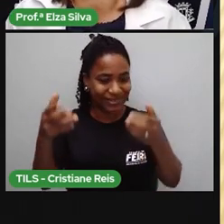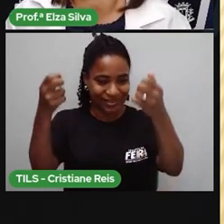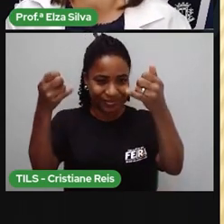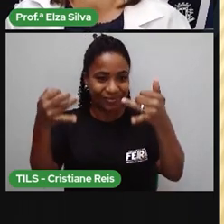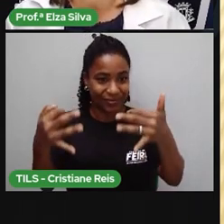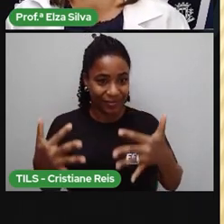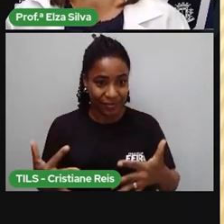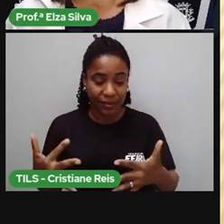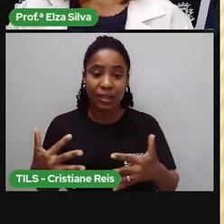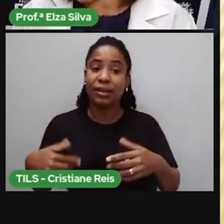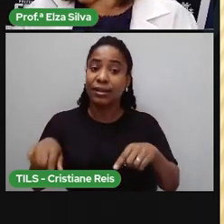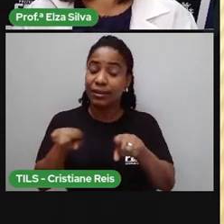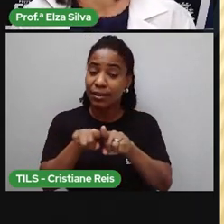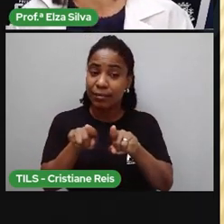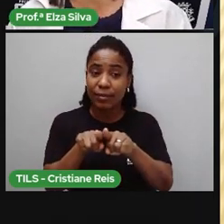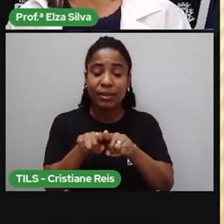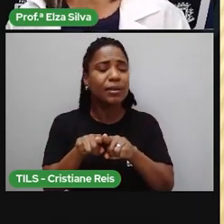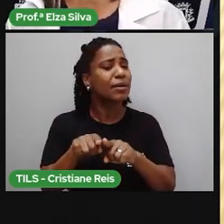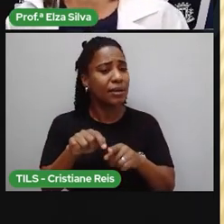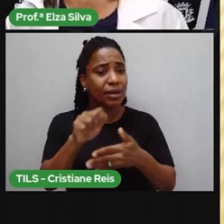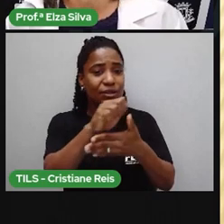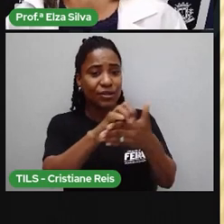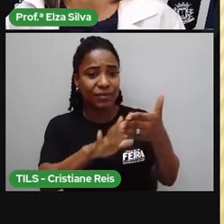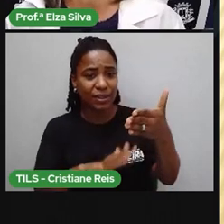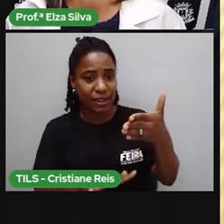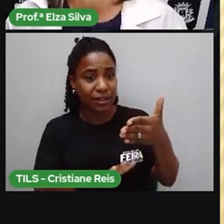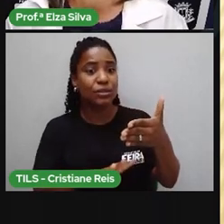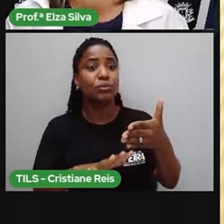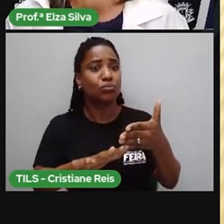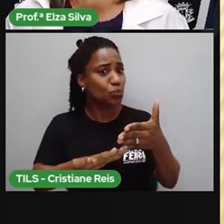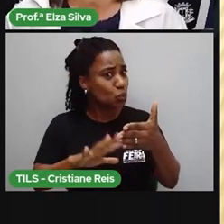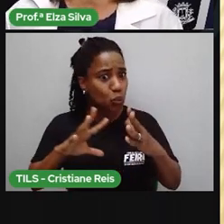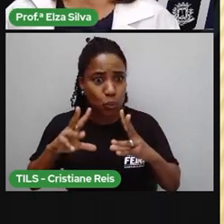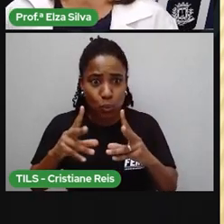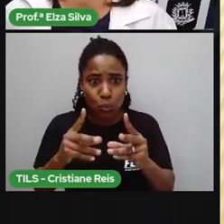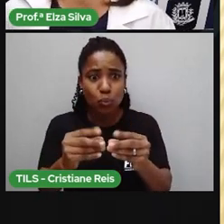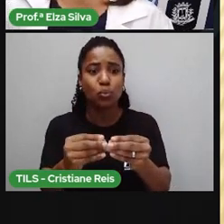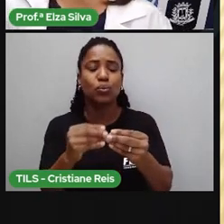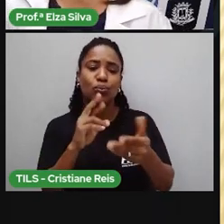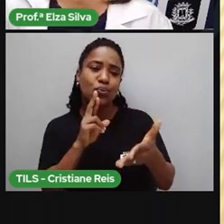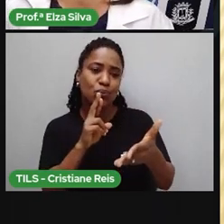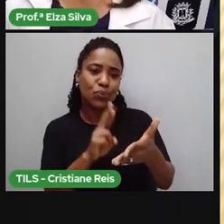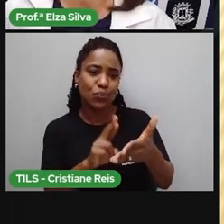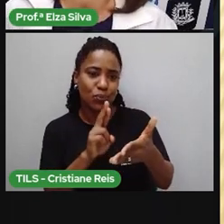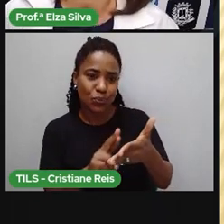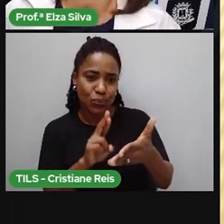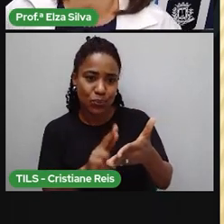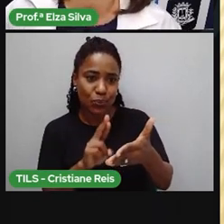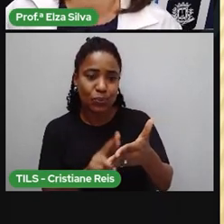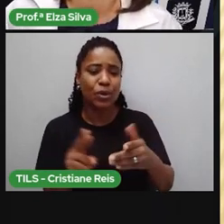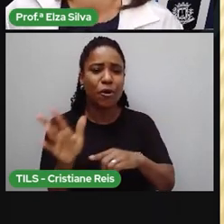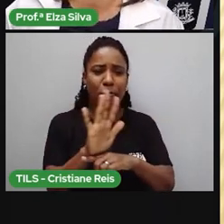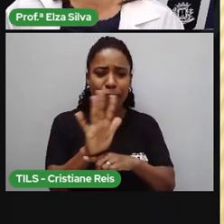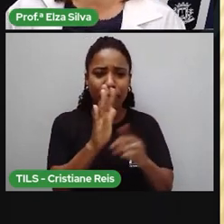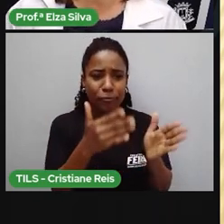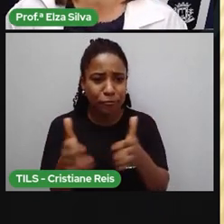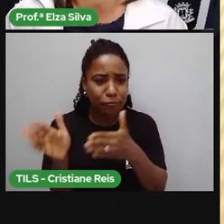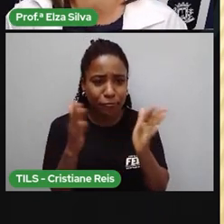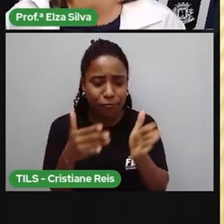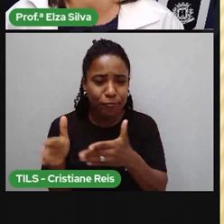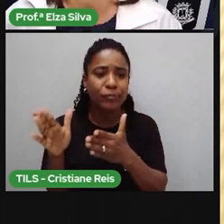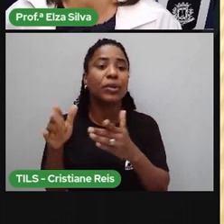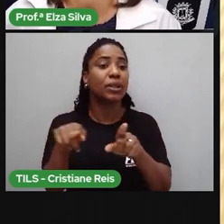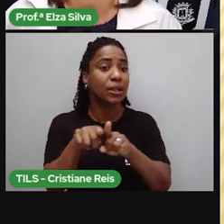Realize todas as atividades solicitadas. E é importante que você leia os textos e os